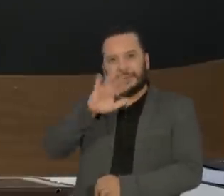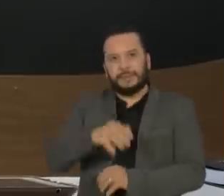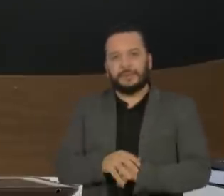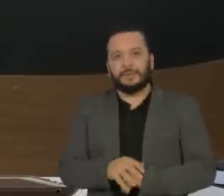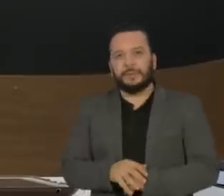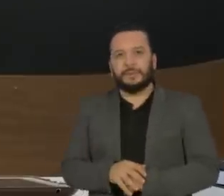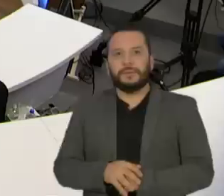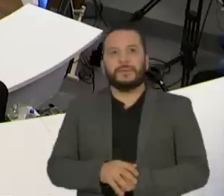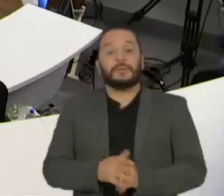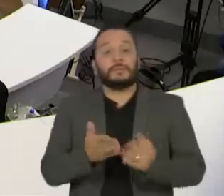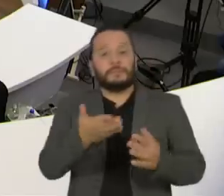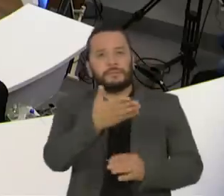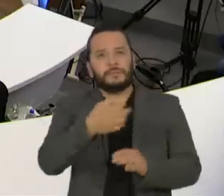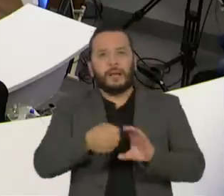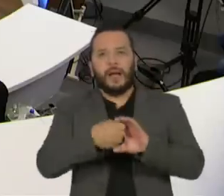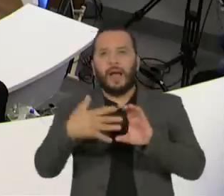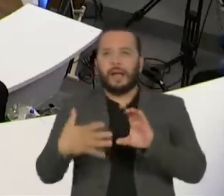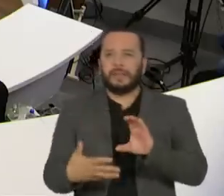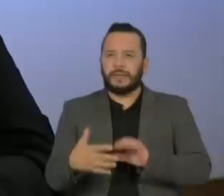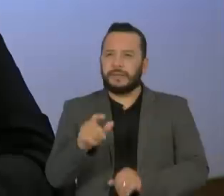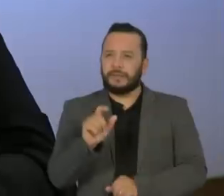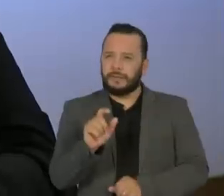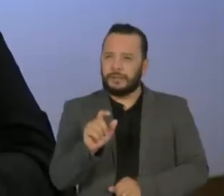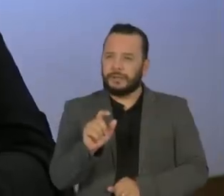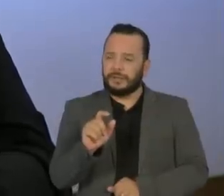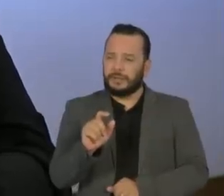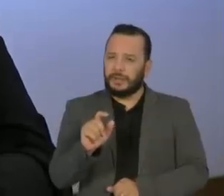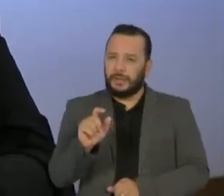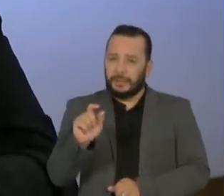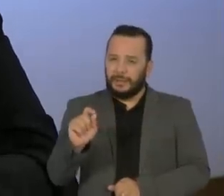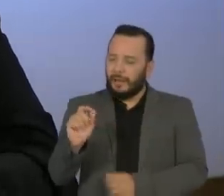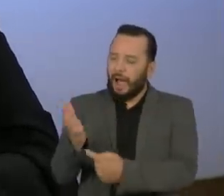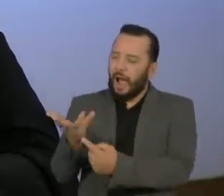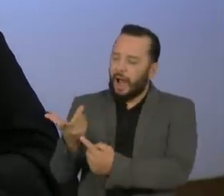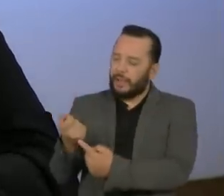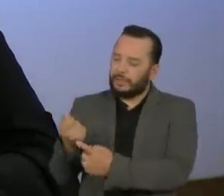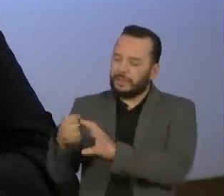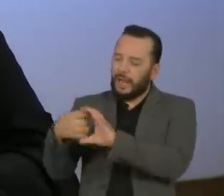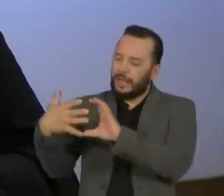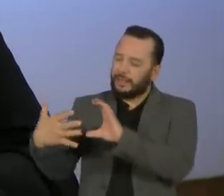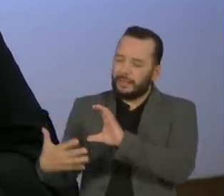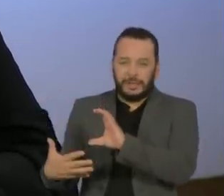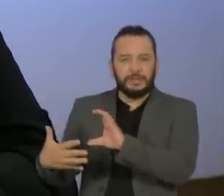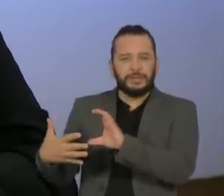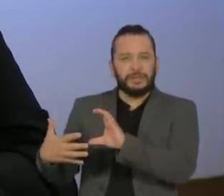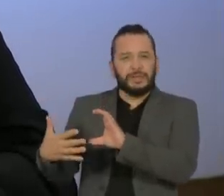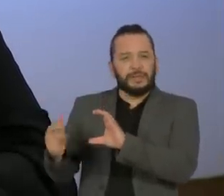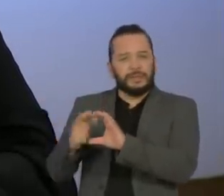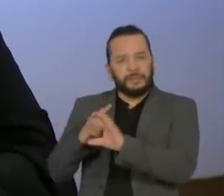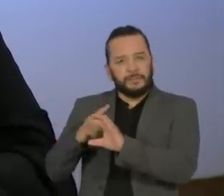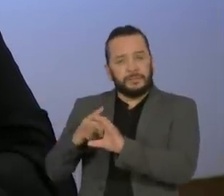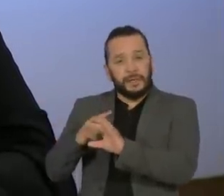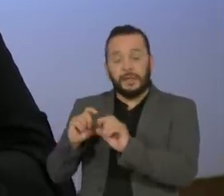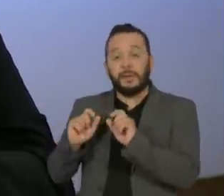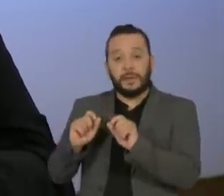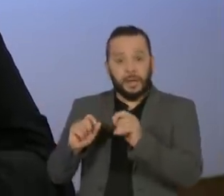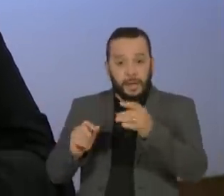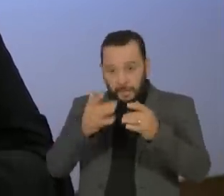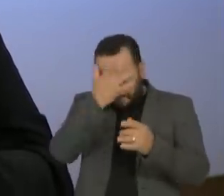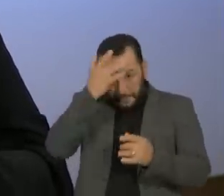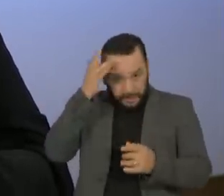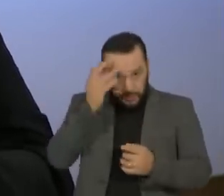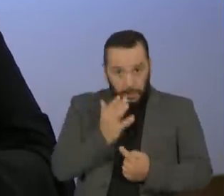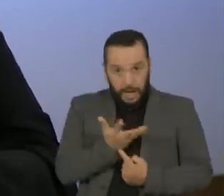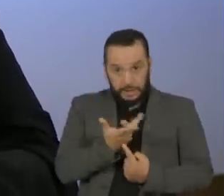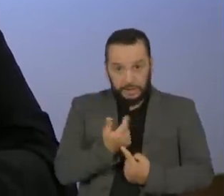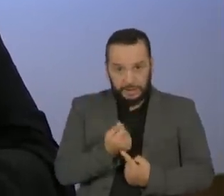uma das características hoje das artes e da produção artística é que o artista carregue